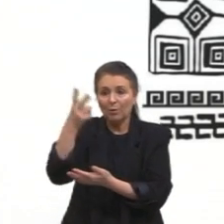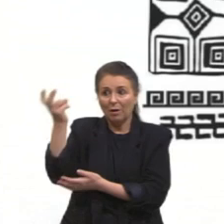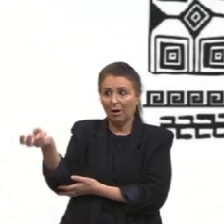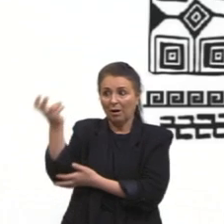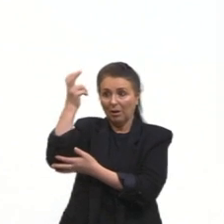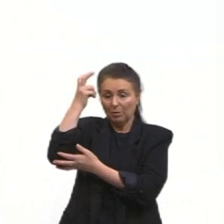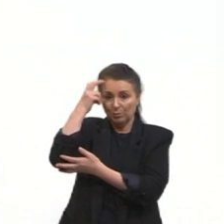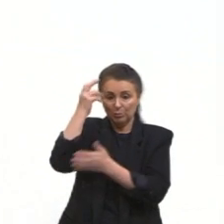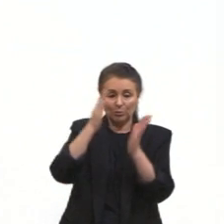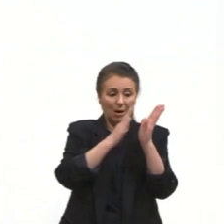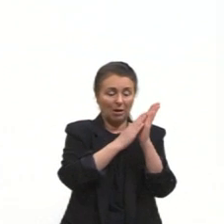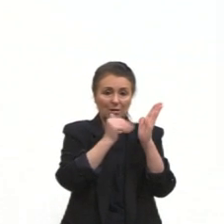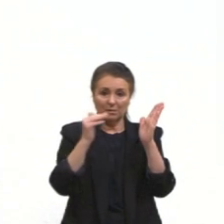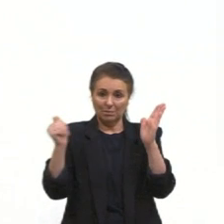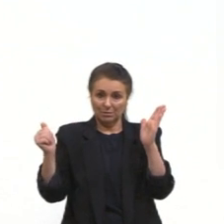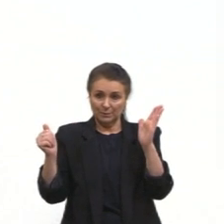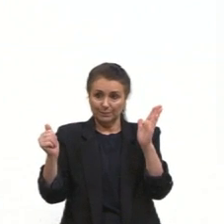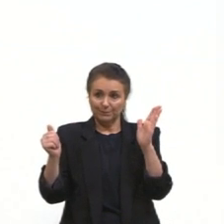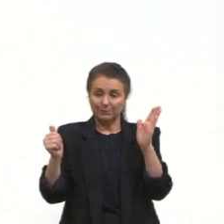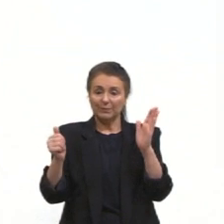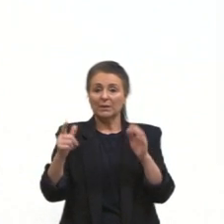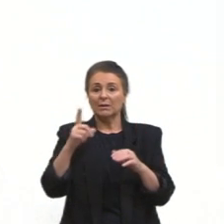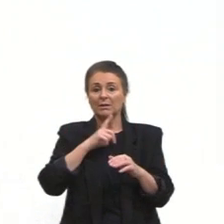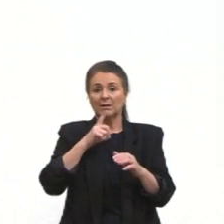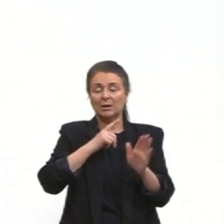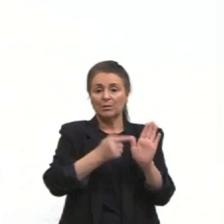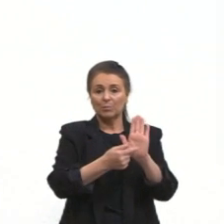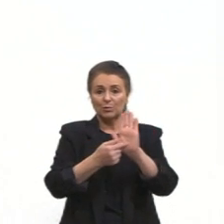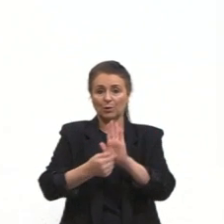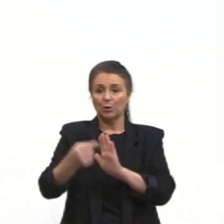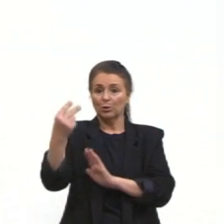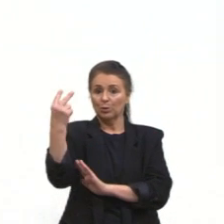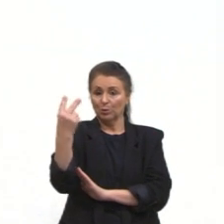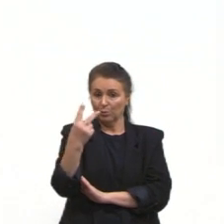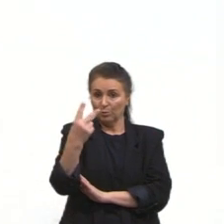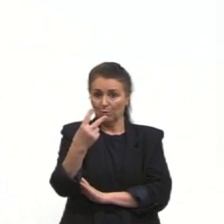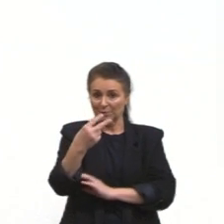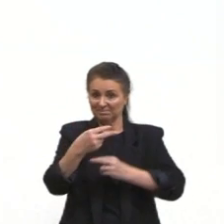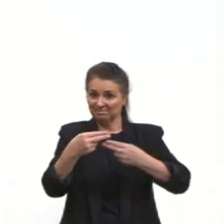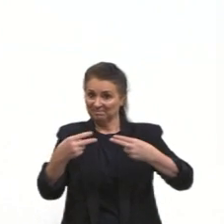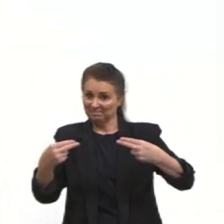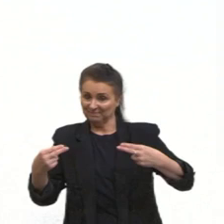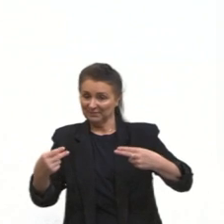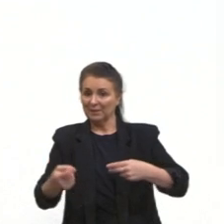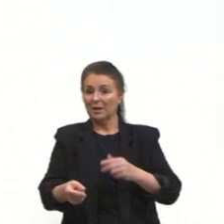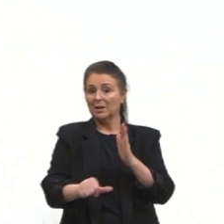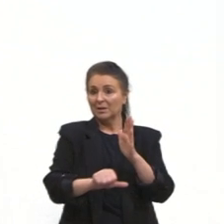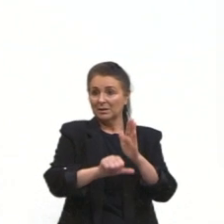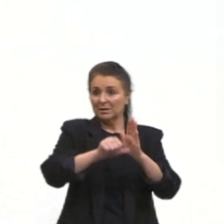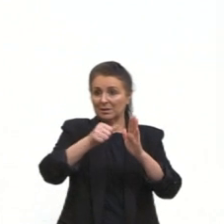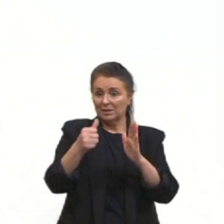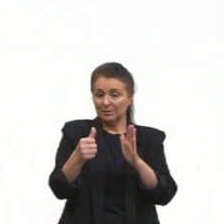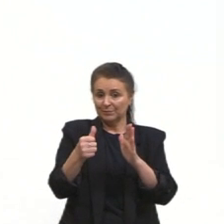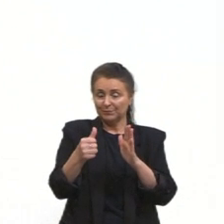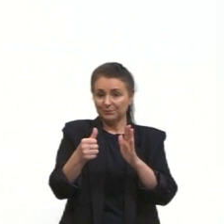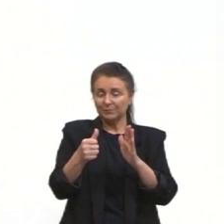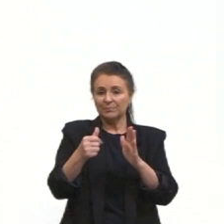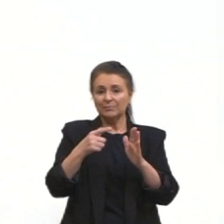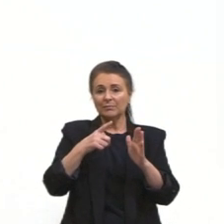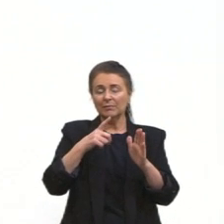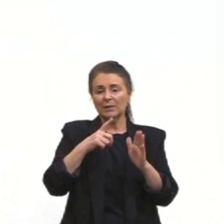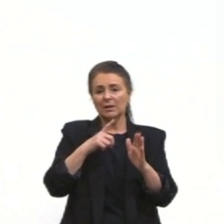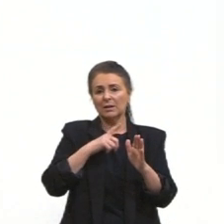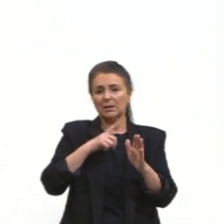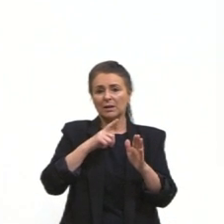estética. E aqui nós trouxemos duas obras. Uma, que é uma urna